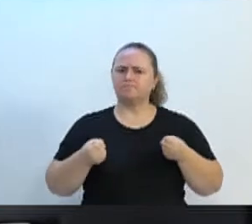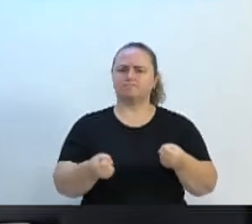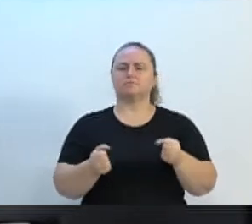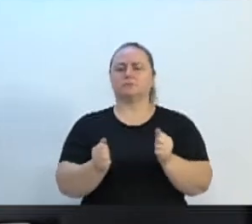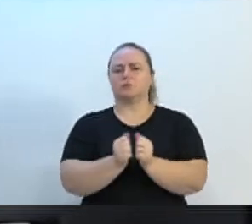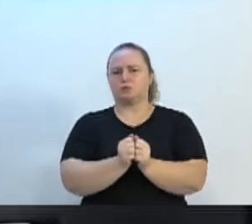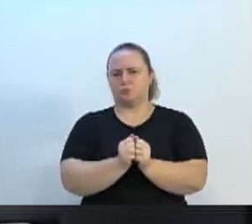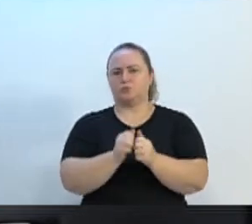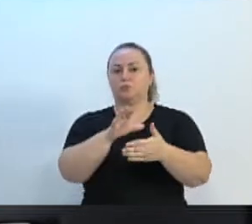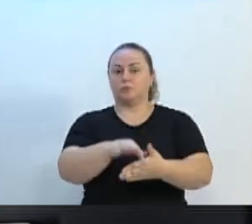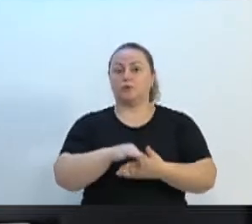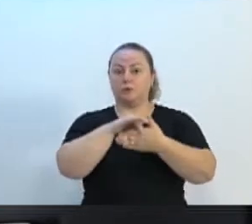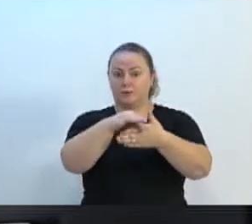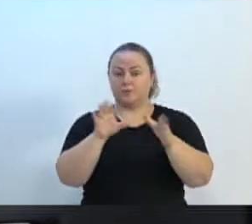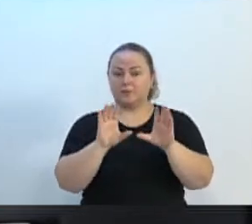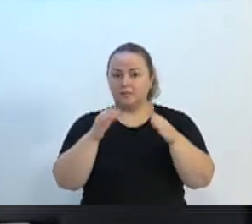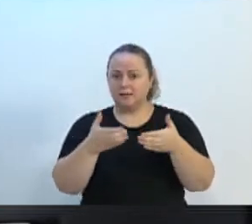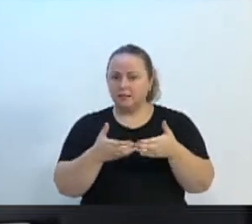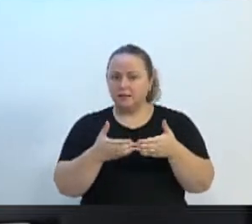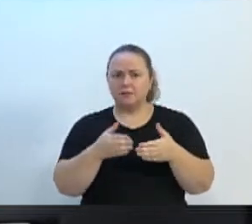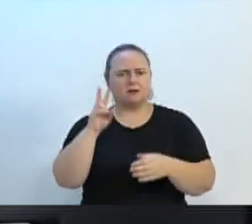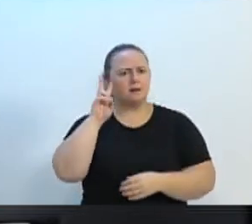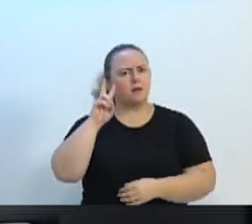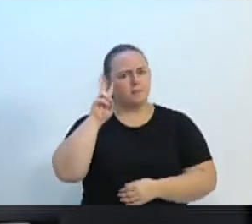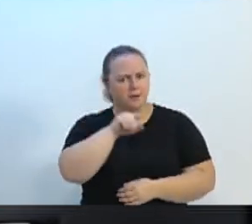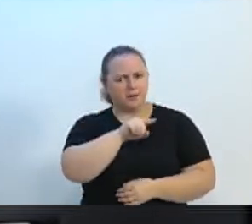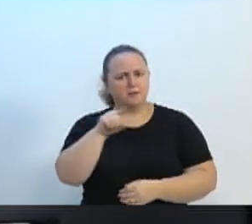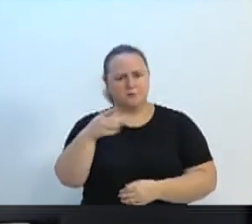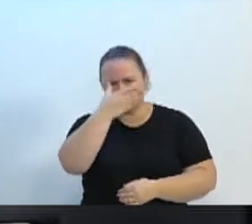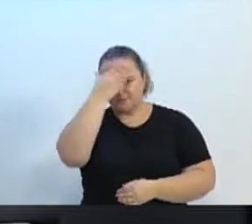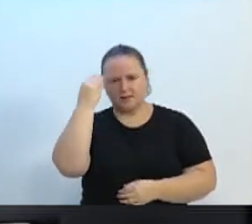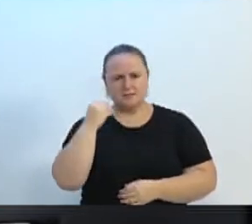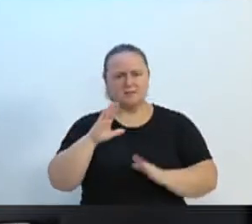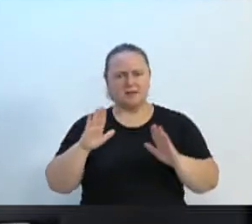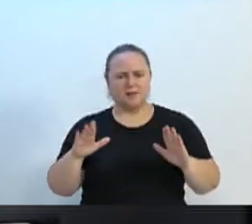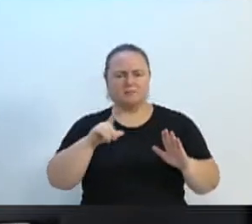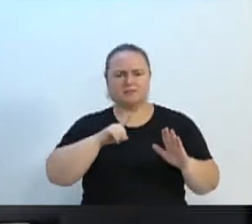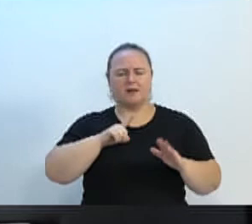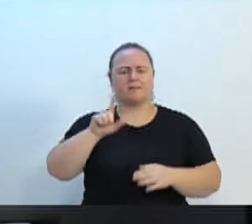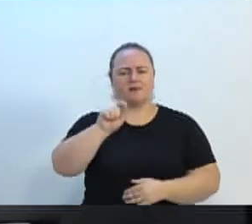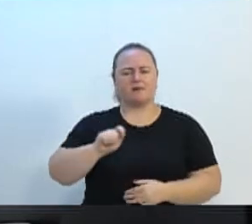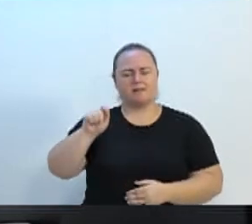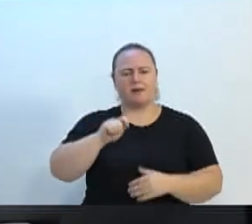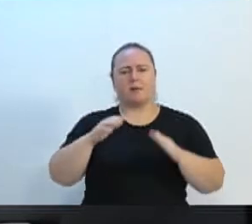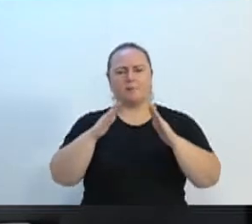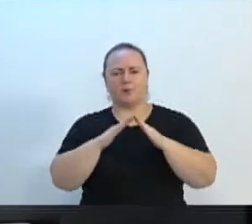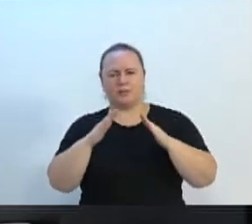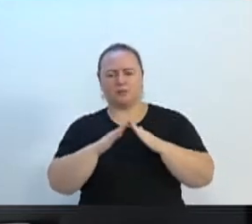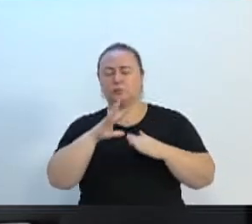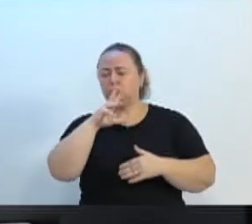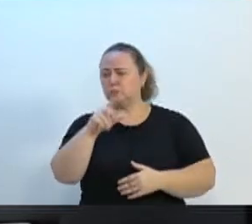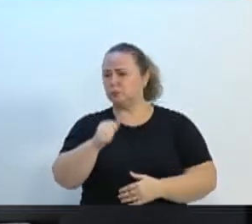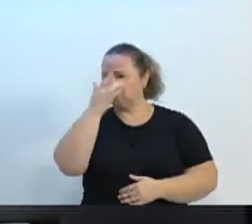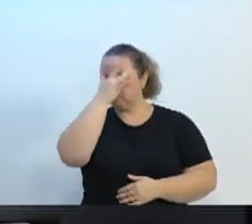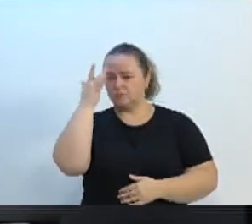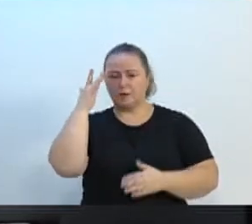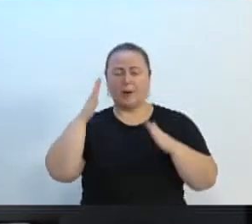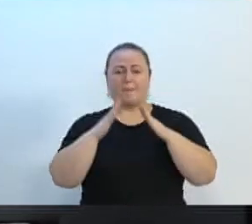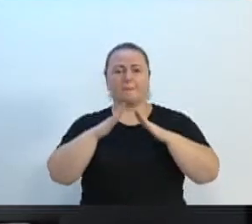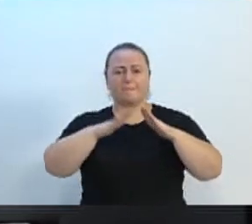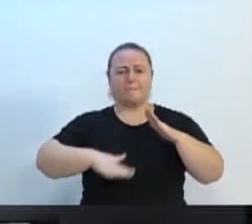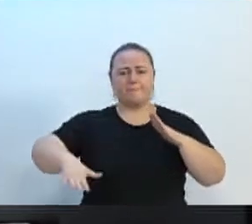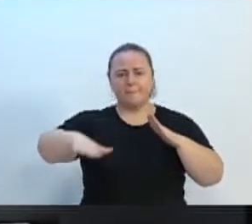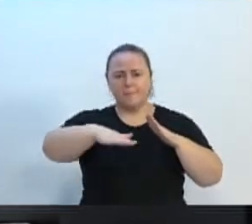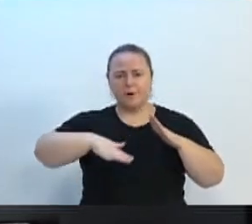As lideranças comunitárias aqui têm que ser lembradas, que foram esquecidas. Todas as associações de moradores, todos os moradores que participaram das reuniões,